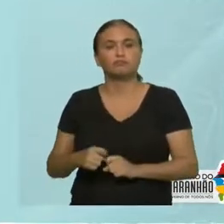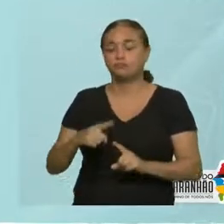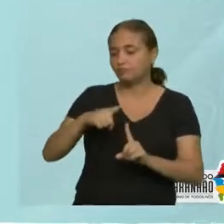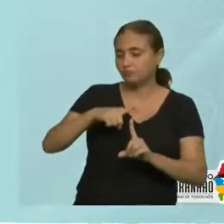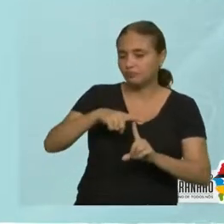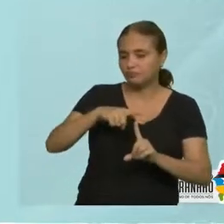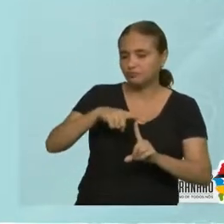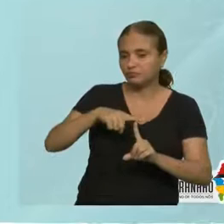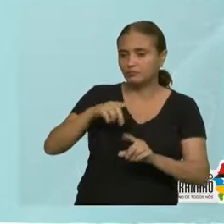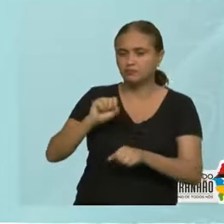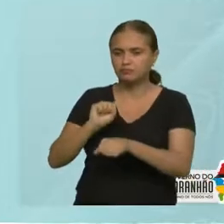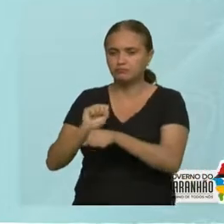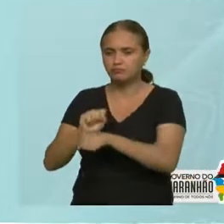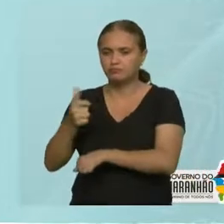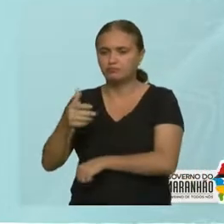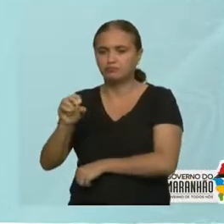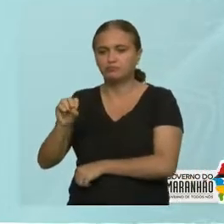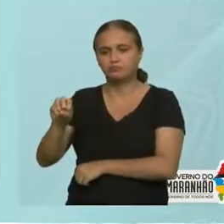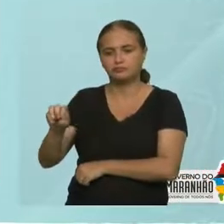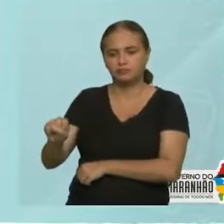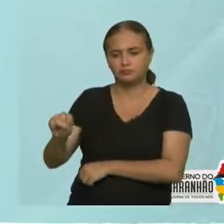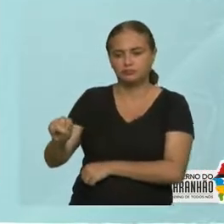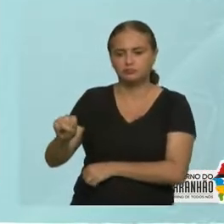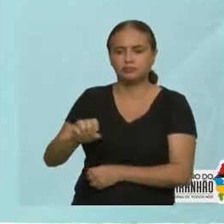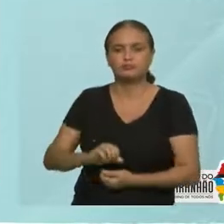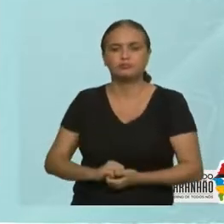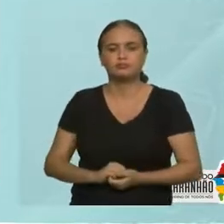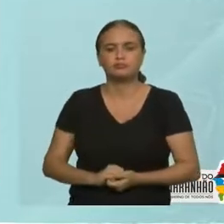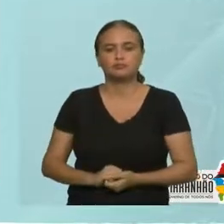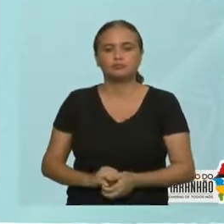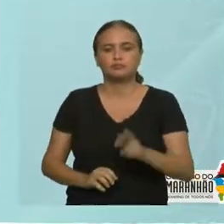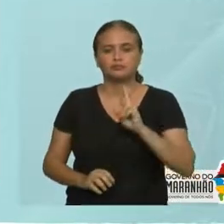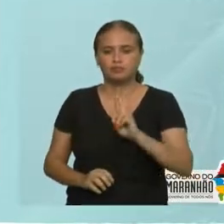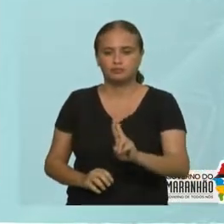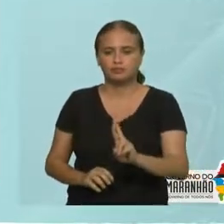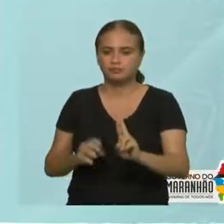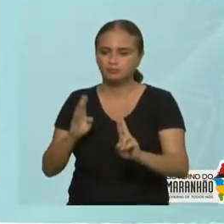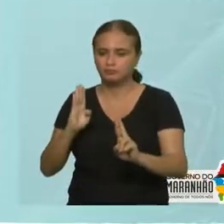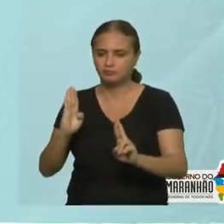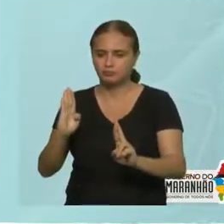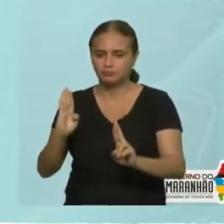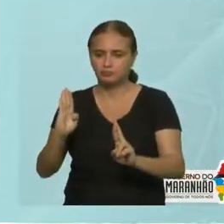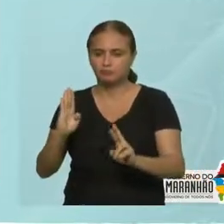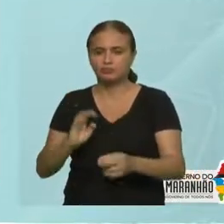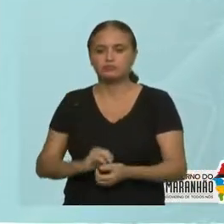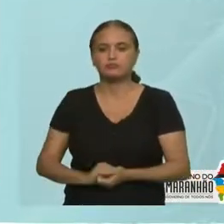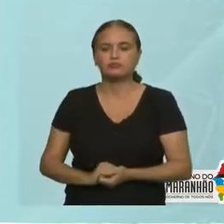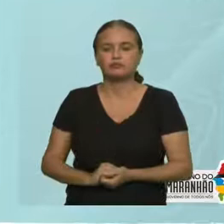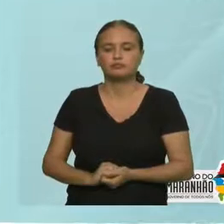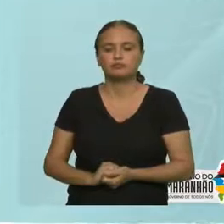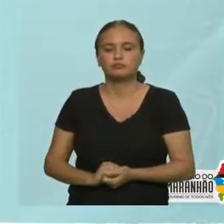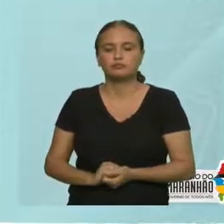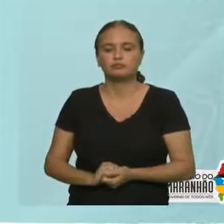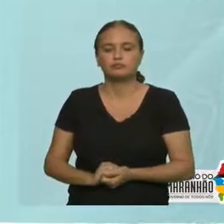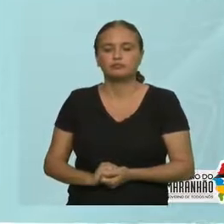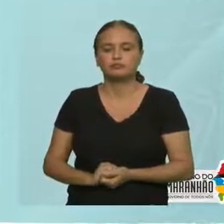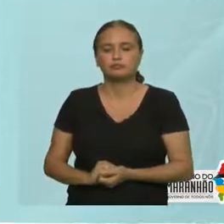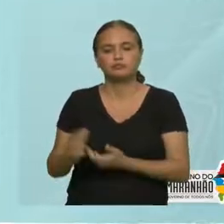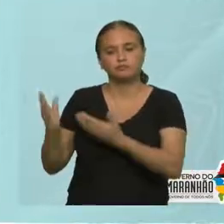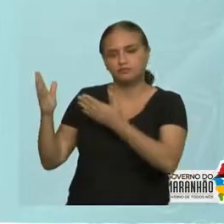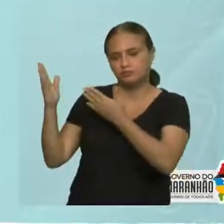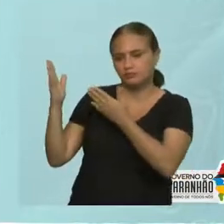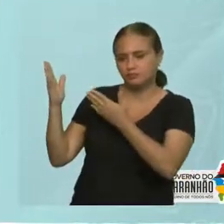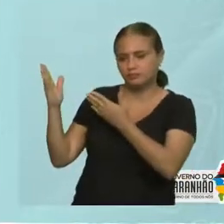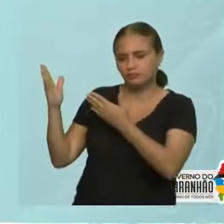fazendo com que ele pare em 10 segundos. Então, ele vai parar esse veículo dele aí em 10 segundos. Então, a desaceleração dele é de 2 metros por segundo ao quadrado,